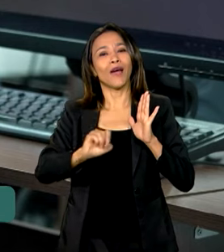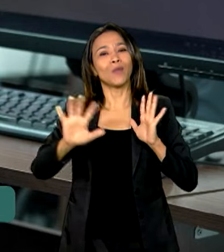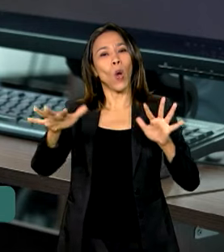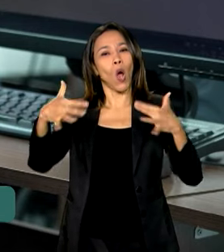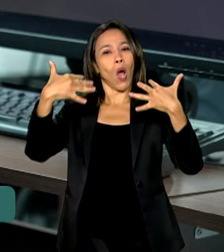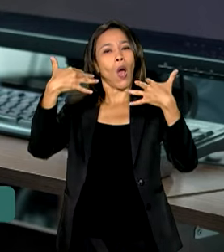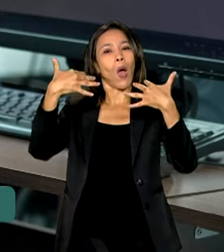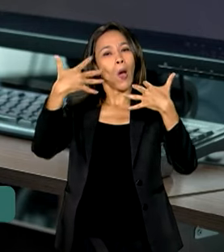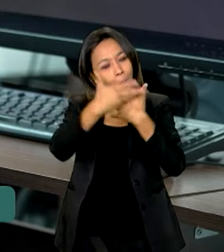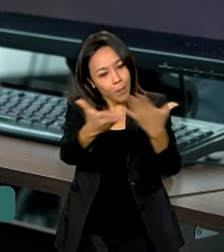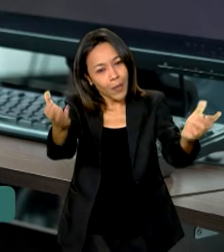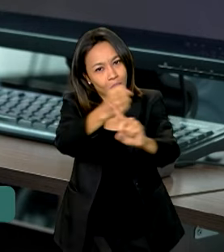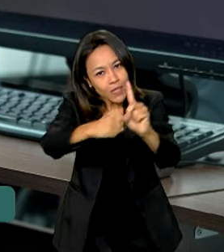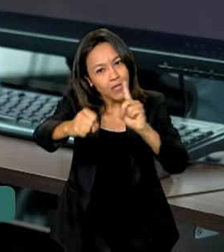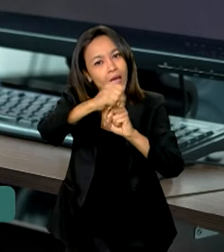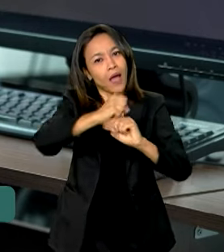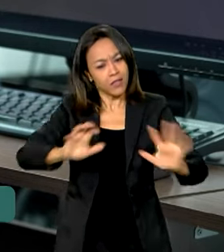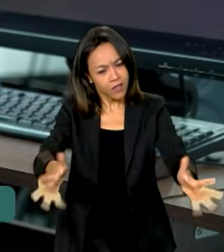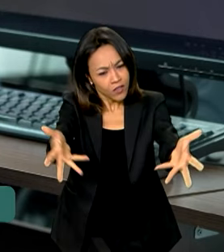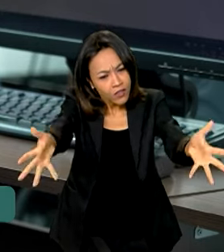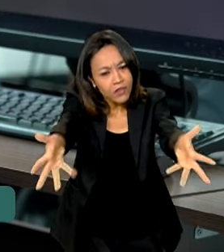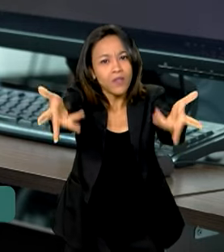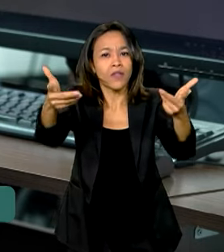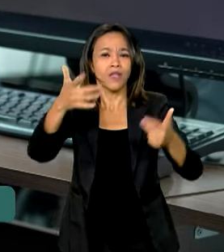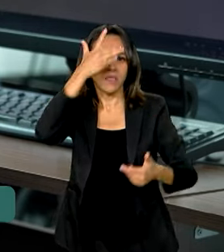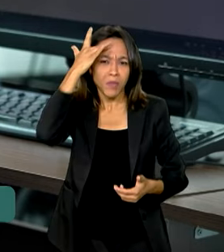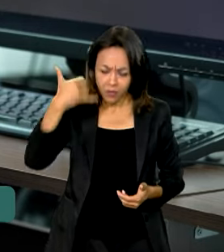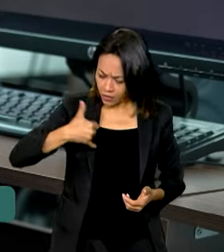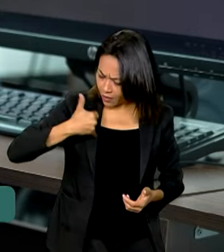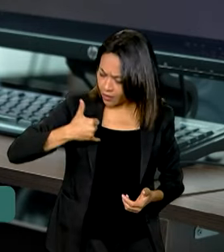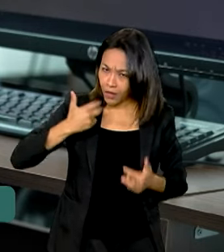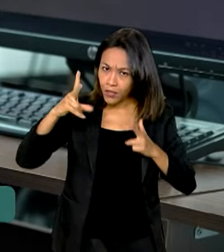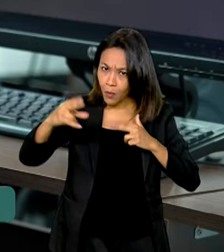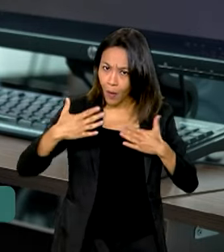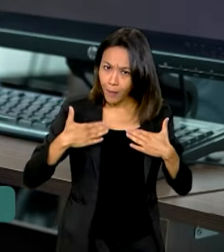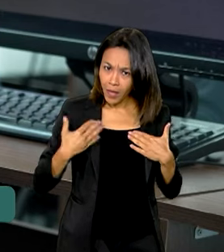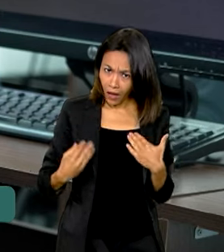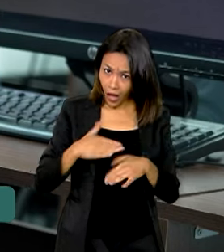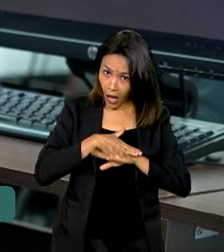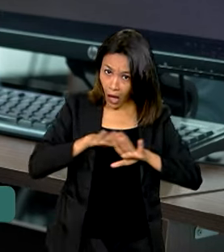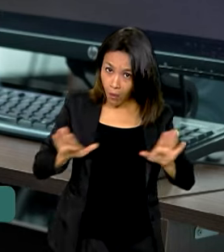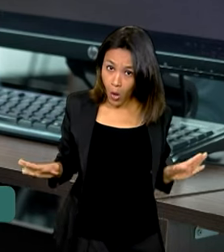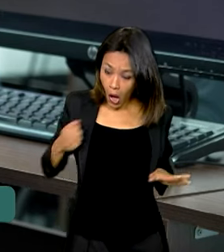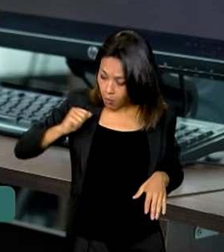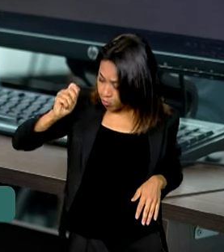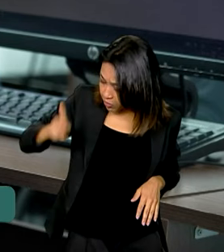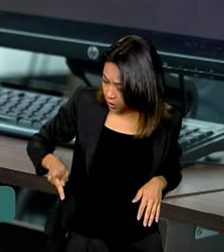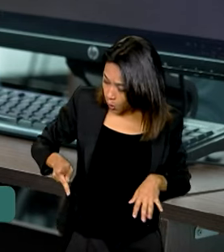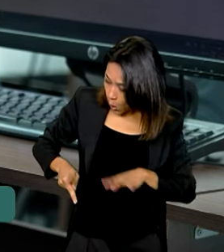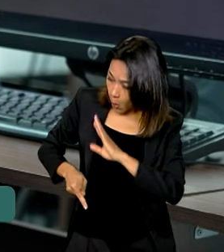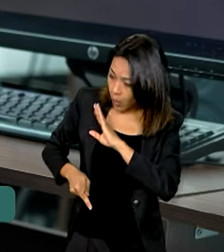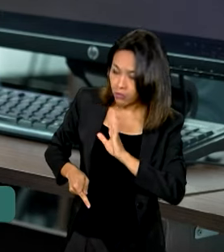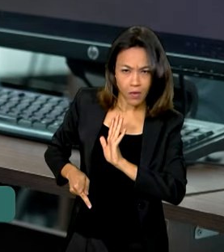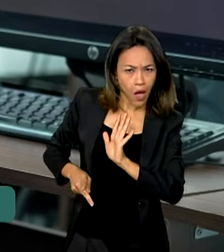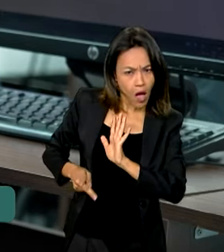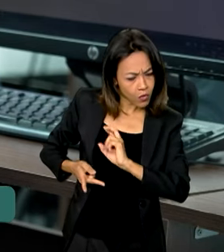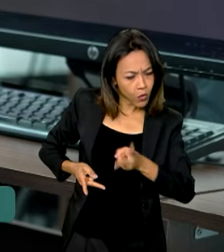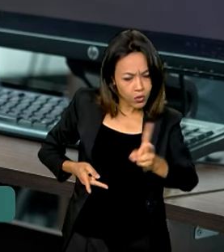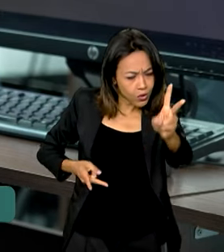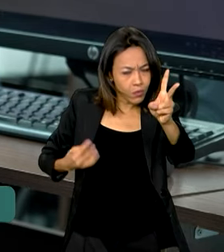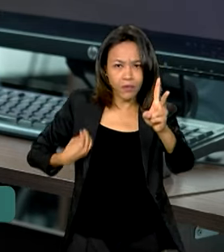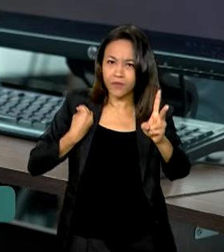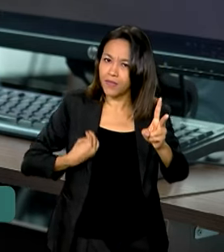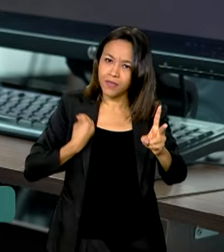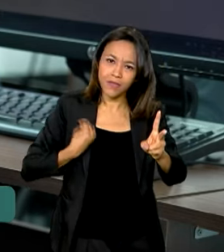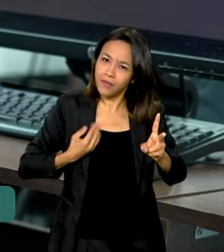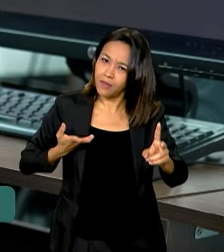nessa idade, o incentivo para essas pessoas nessa idade que não acabou. Você se aposenta, mas tem muita coisa, segue a tua meta, segue a tua vida,